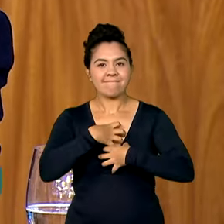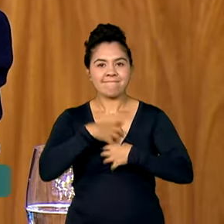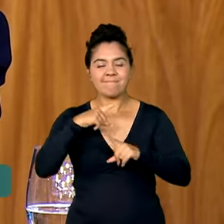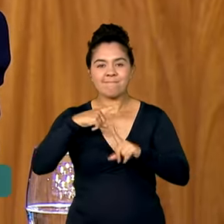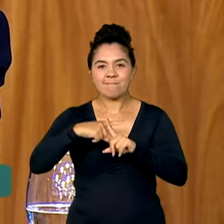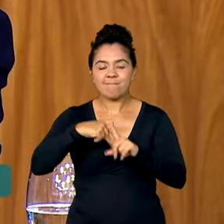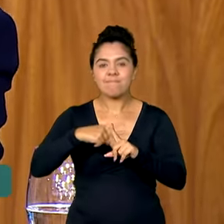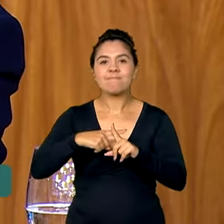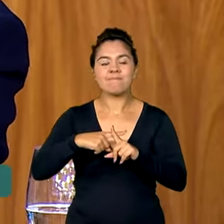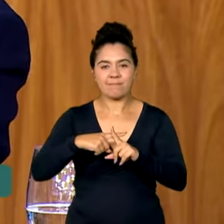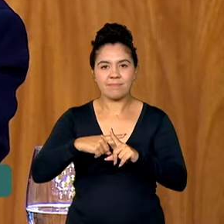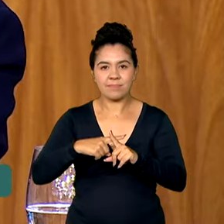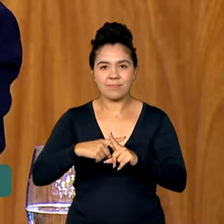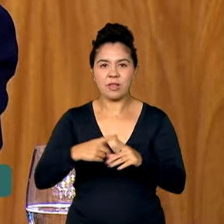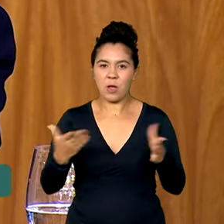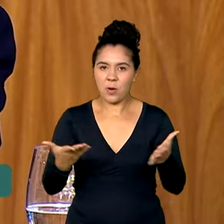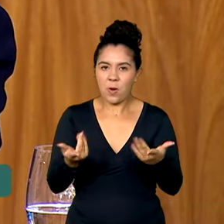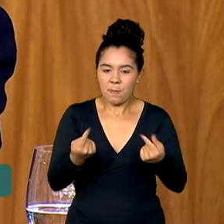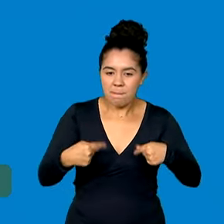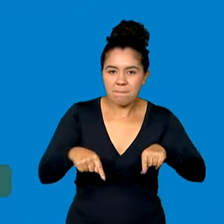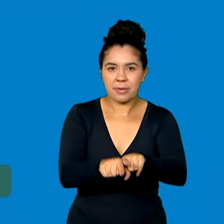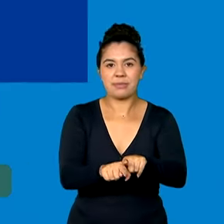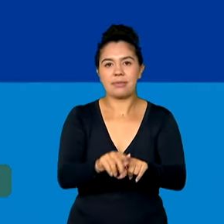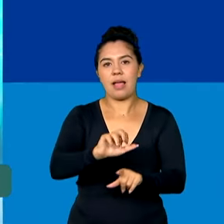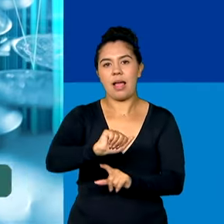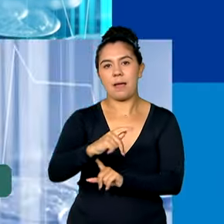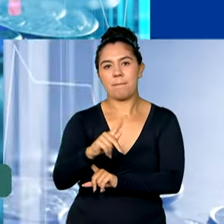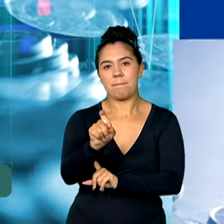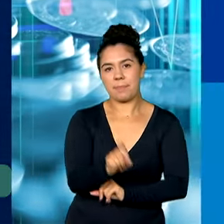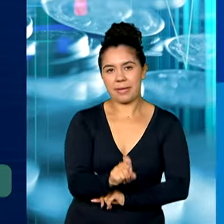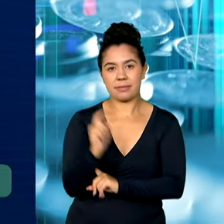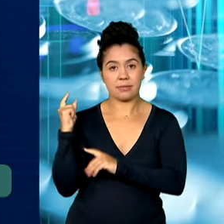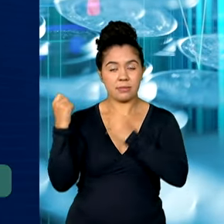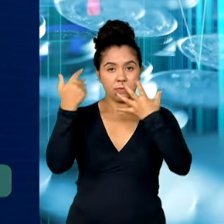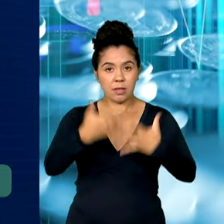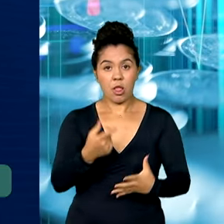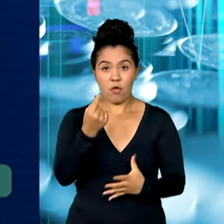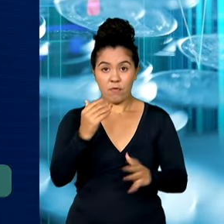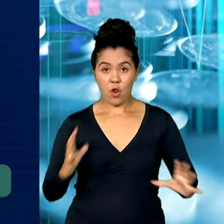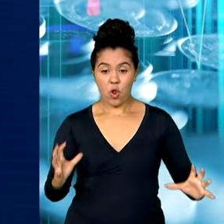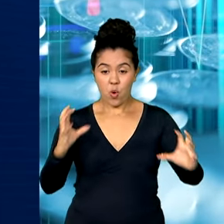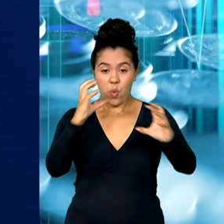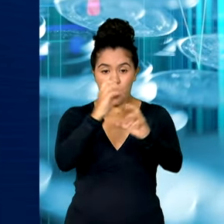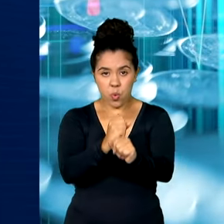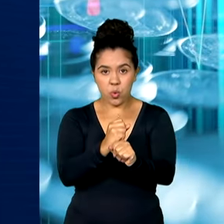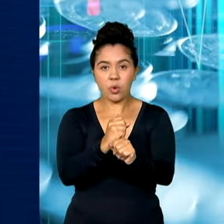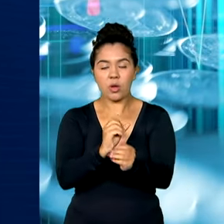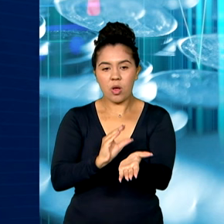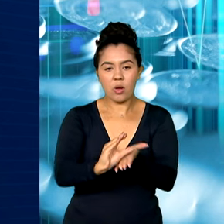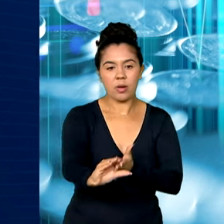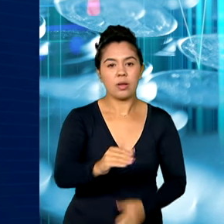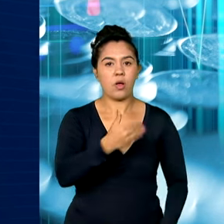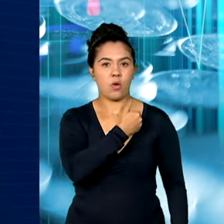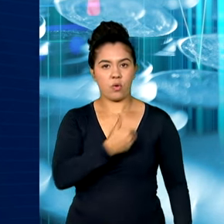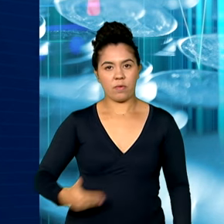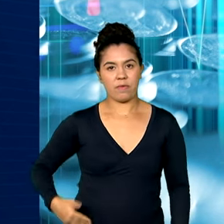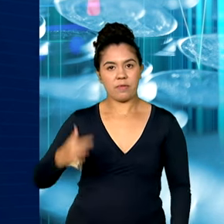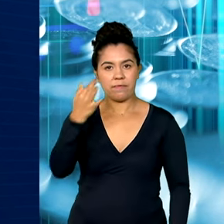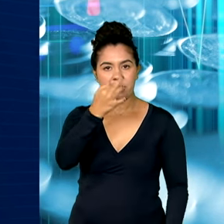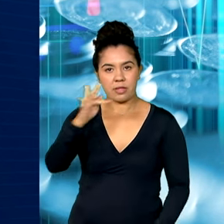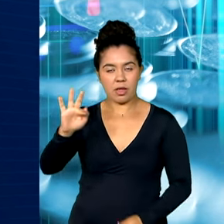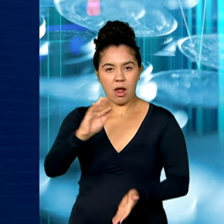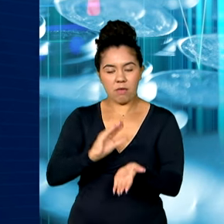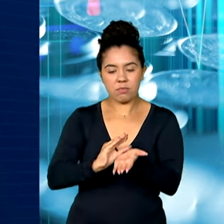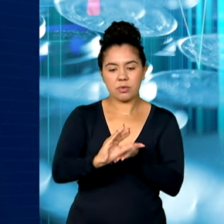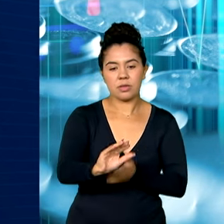fortalece com essa parceria com a Apex. Do total de recursos, o governo vai investir 53% por meio da